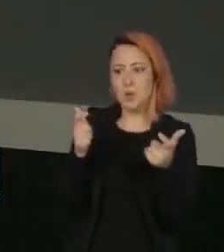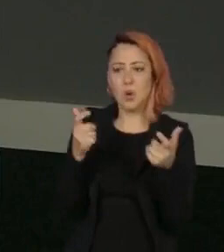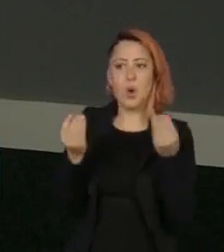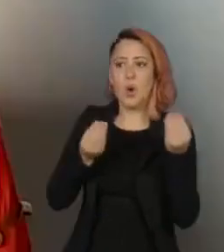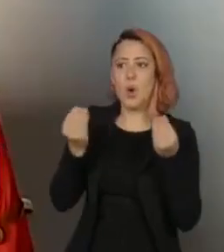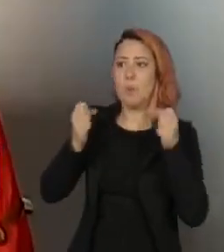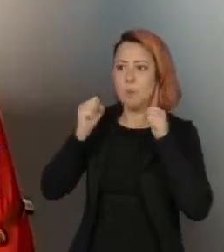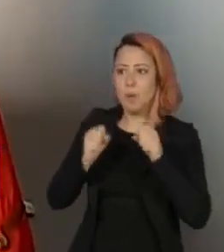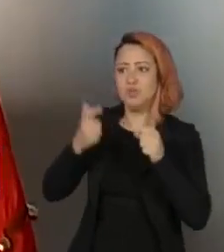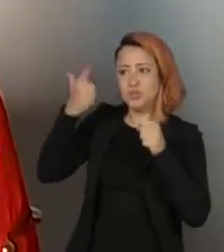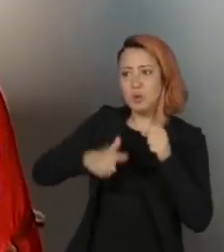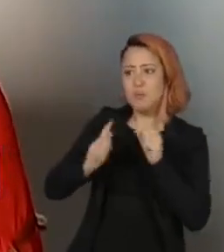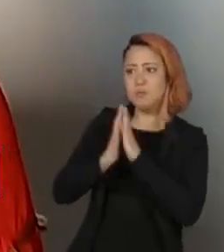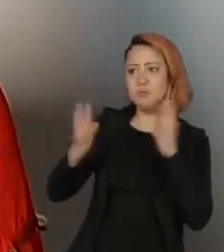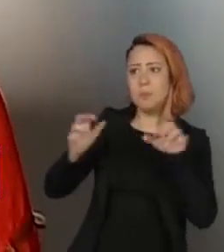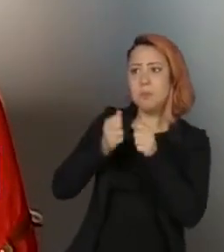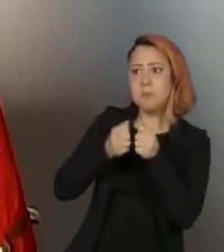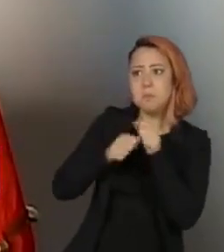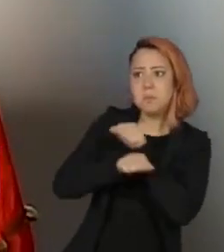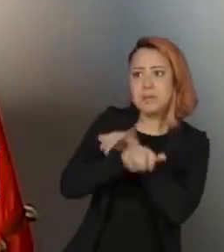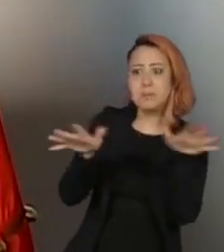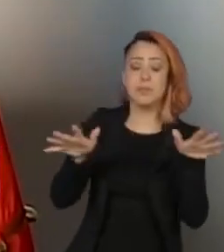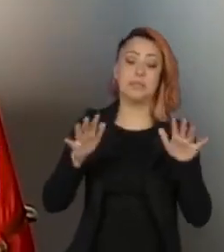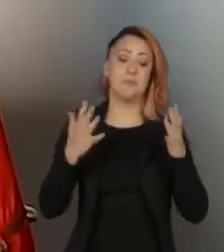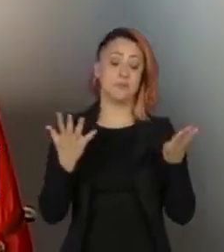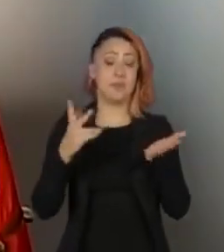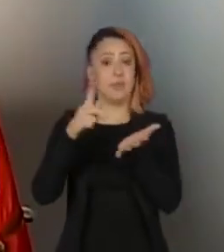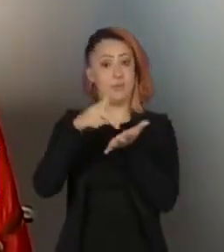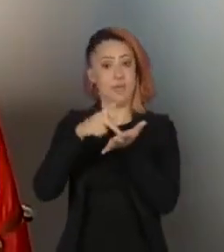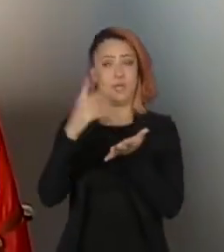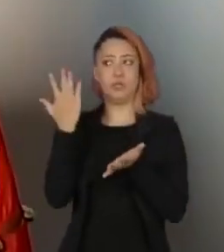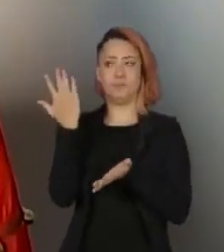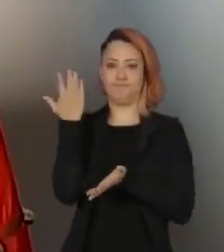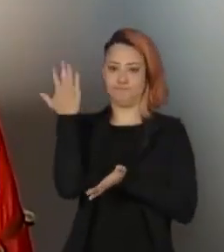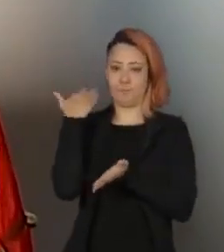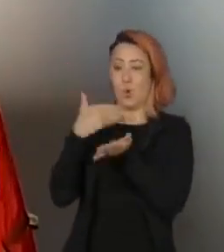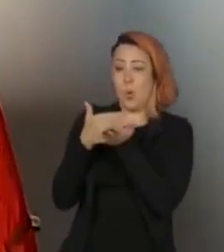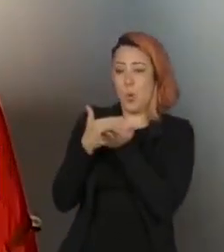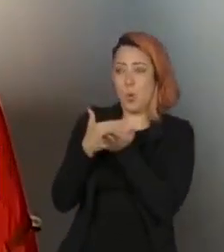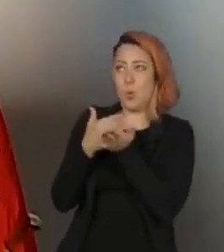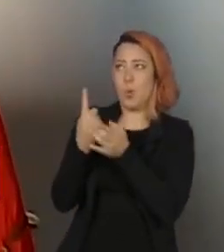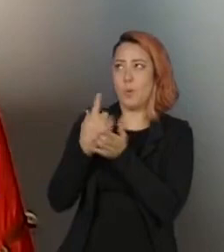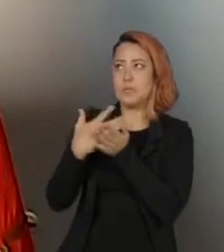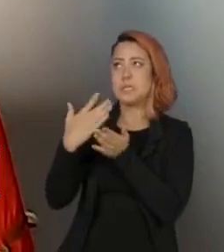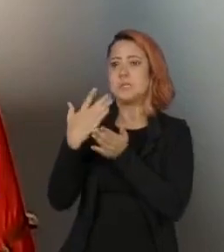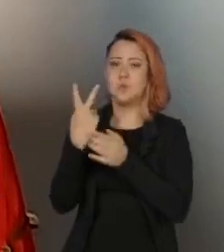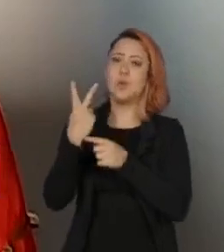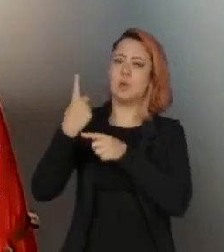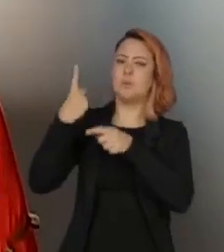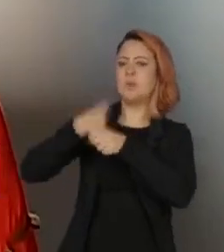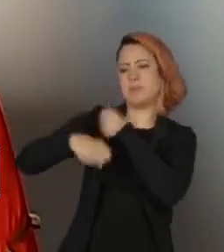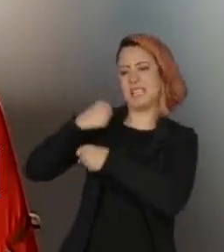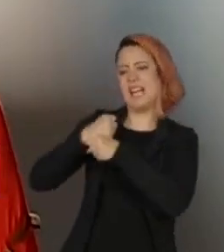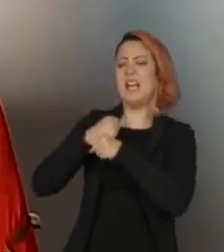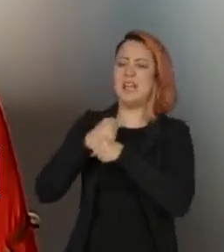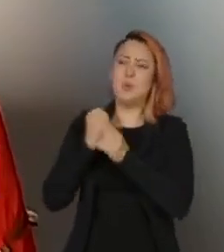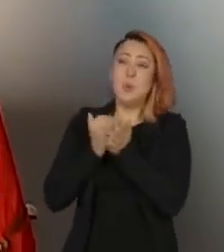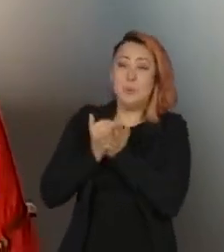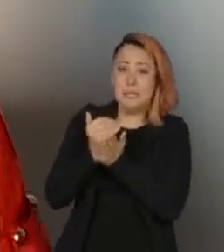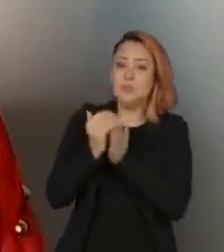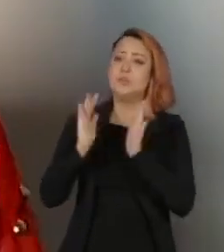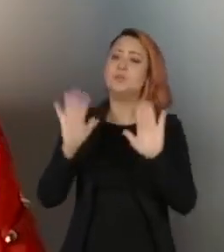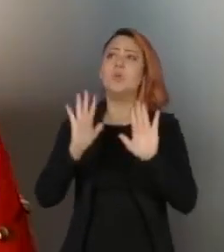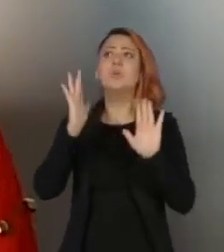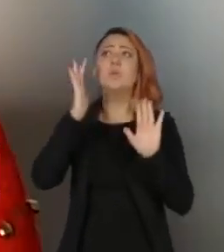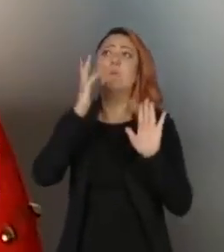onda, então? Uma nova onda nos moldes que nós tivemos, por exemplo, no começo do ano passado, provavelmente não teremos,